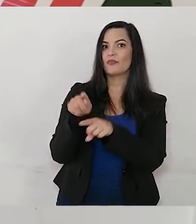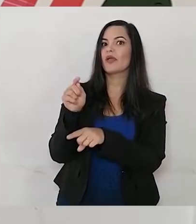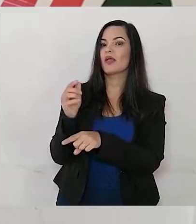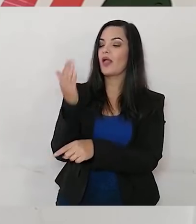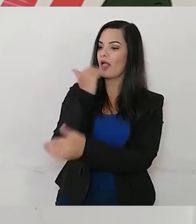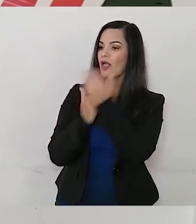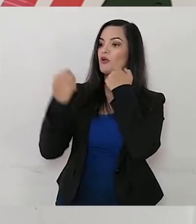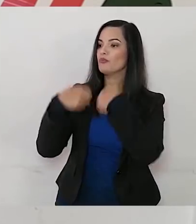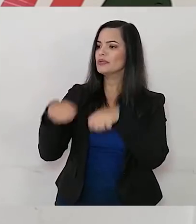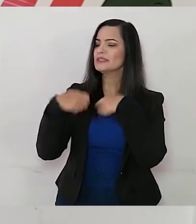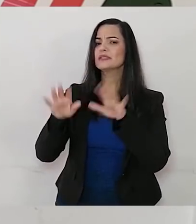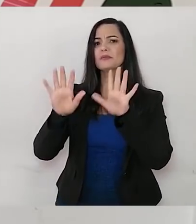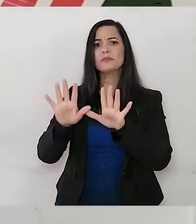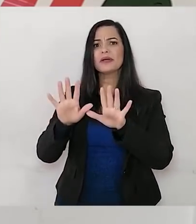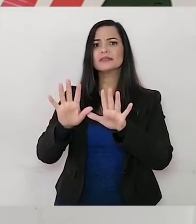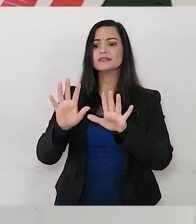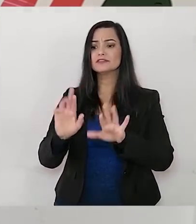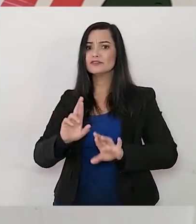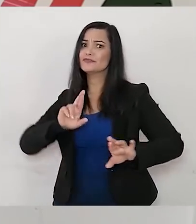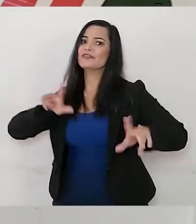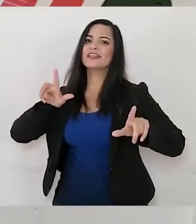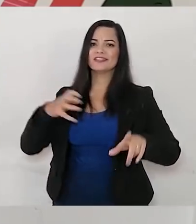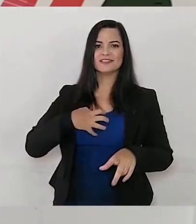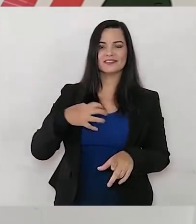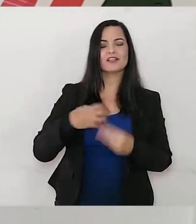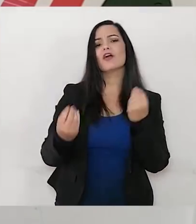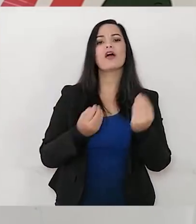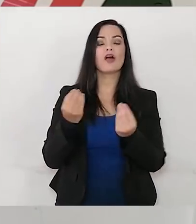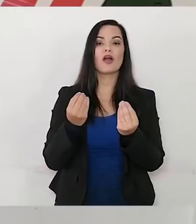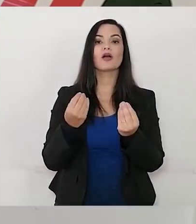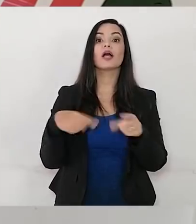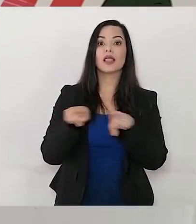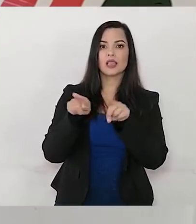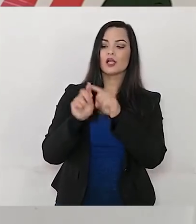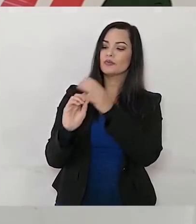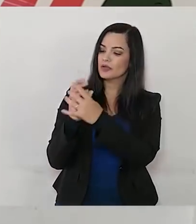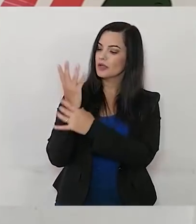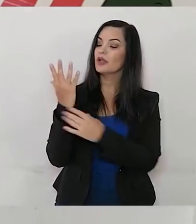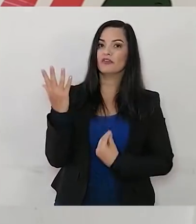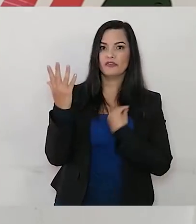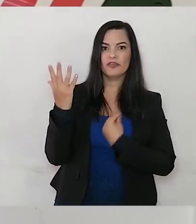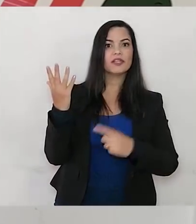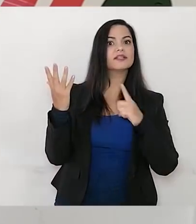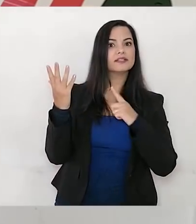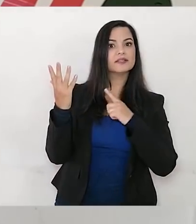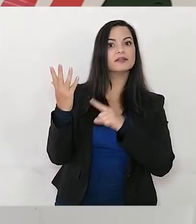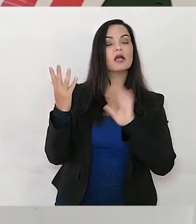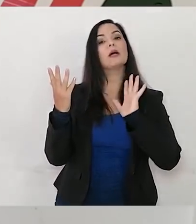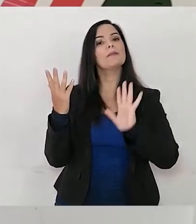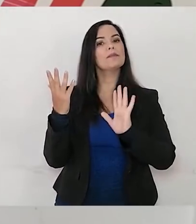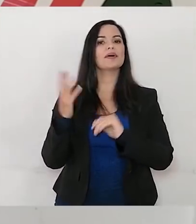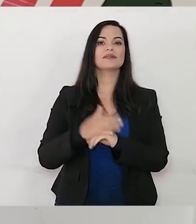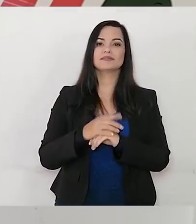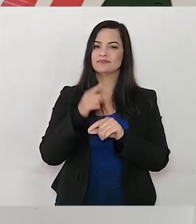alimento, mas isso acontece de uma forma diferente. Elas também são seres vivos, só